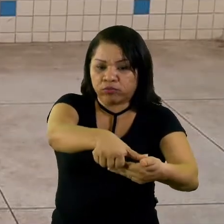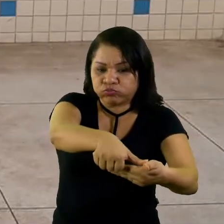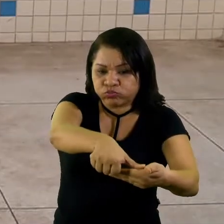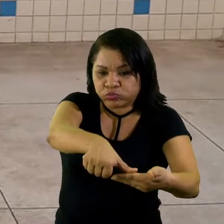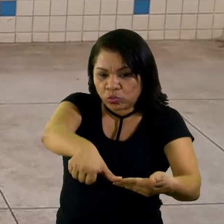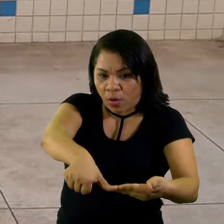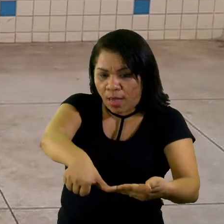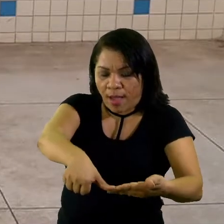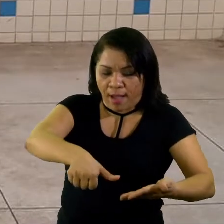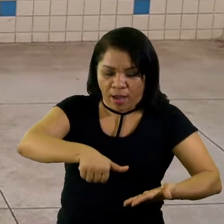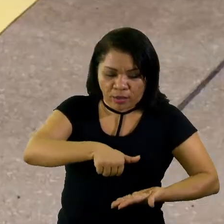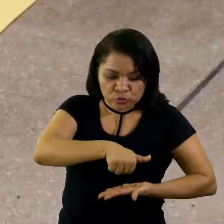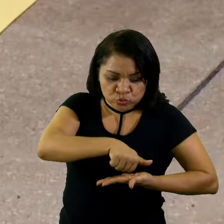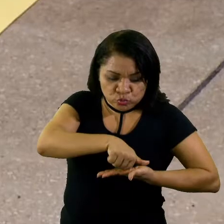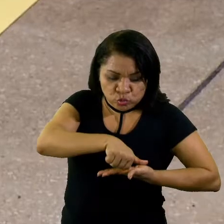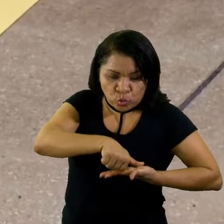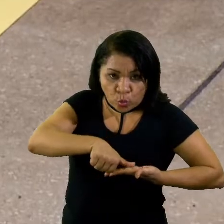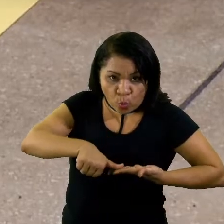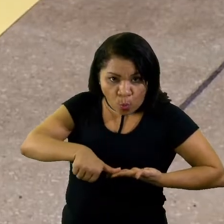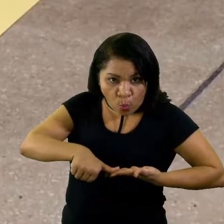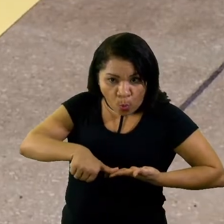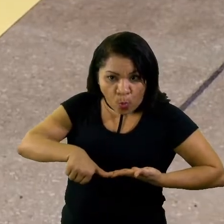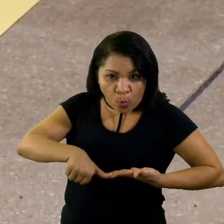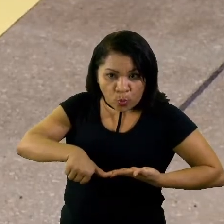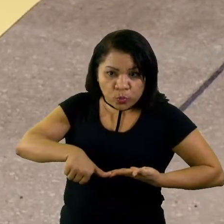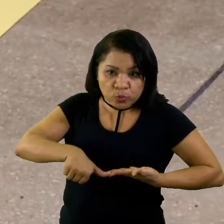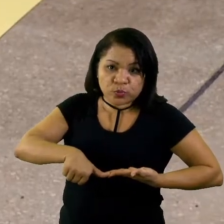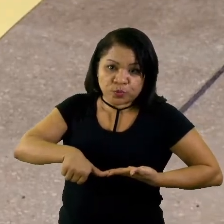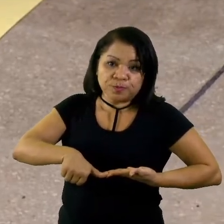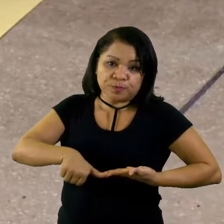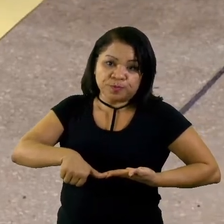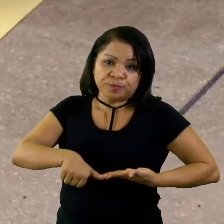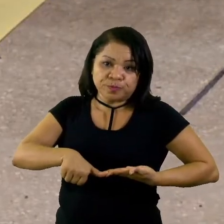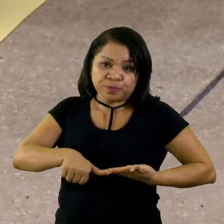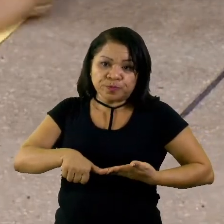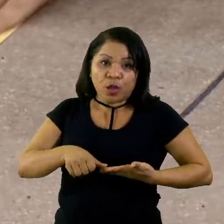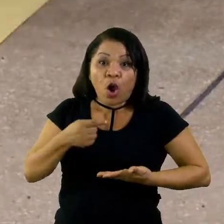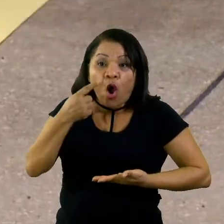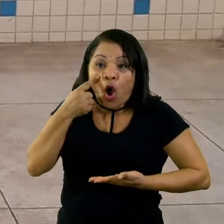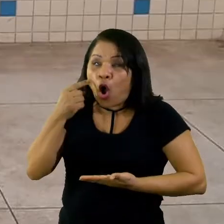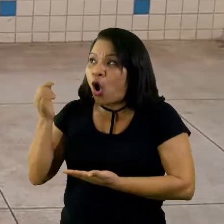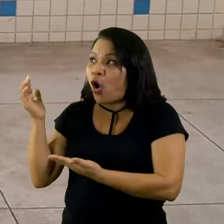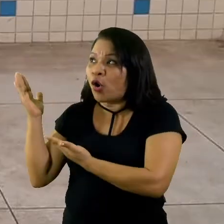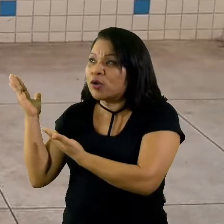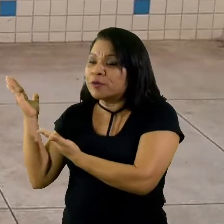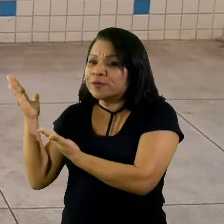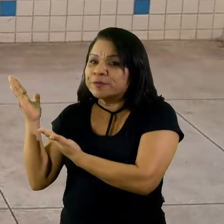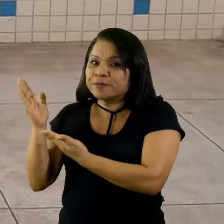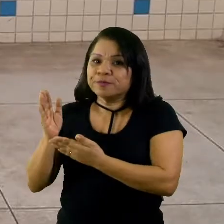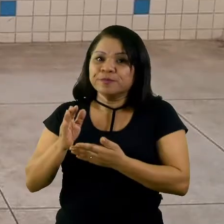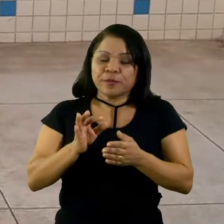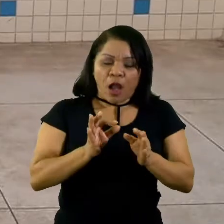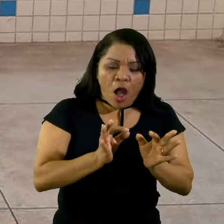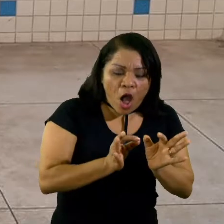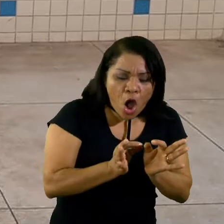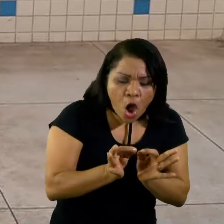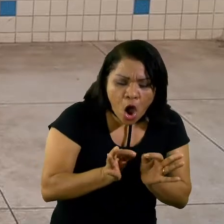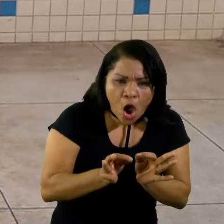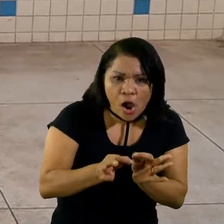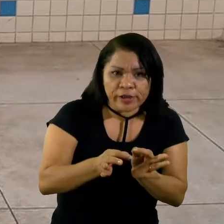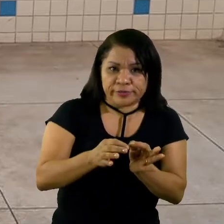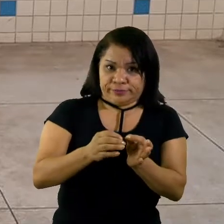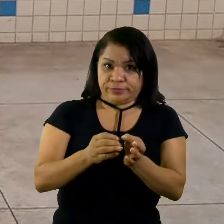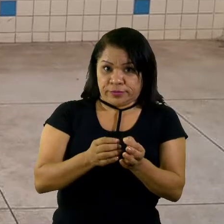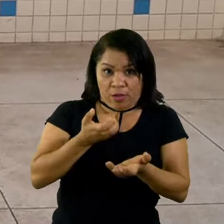do outro, deixando ela bem justinha no chão, para que a criança não venha